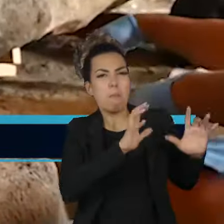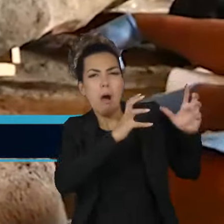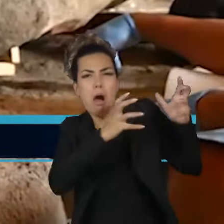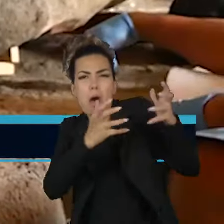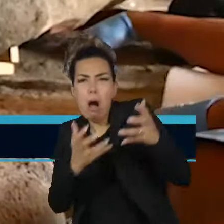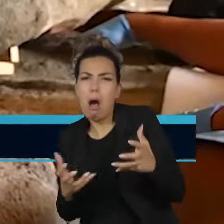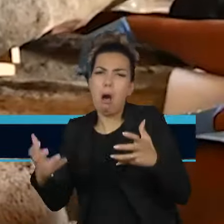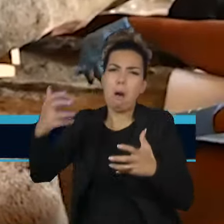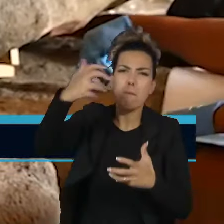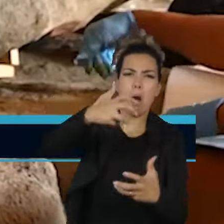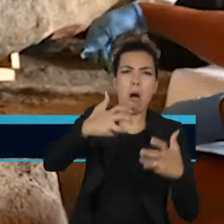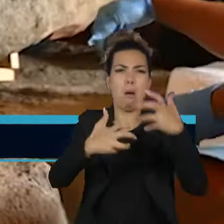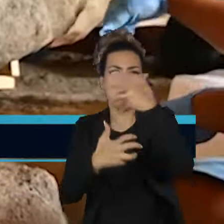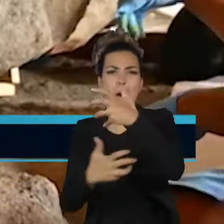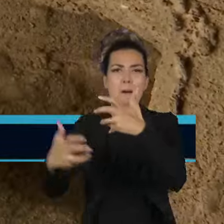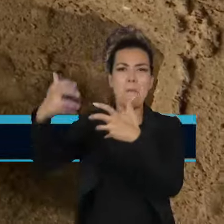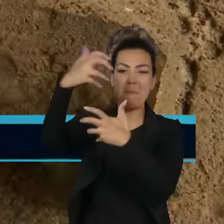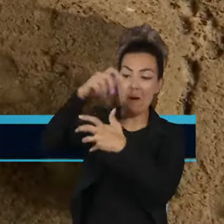indígenas.